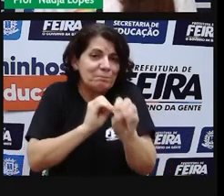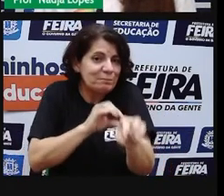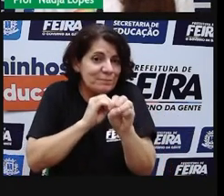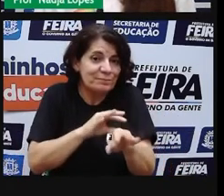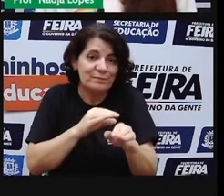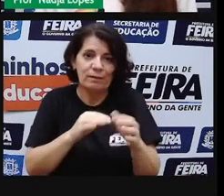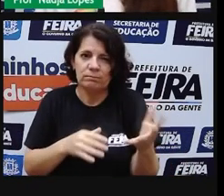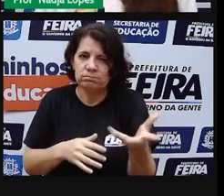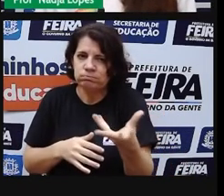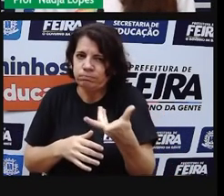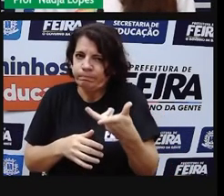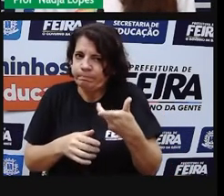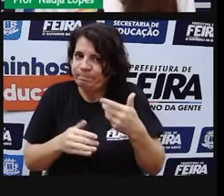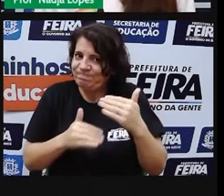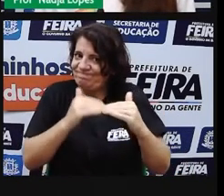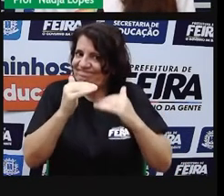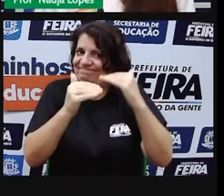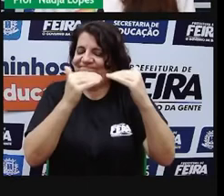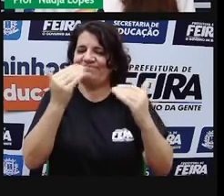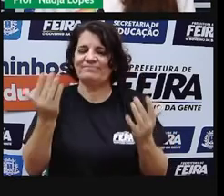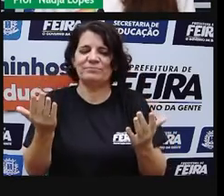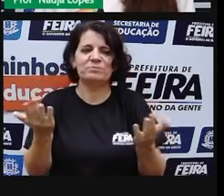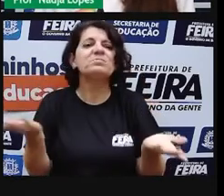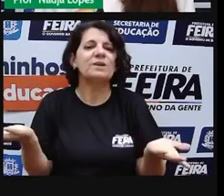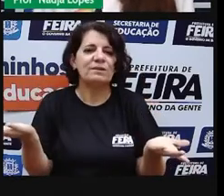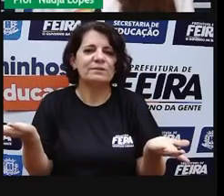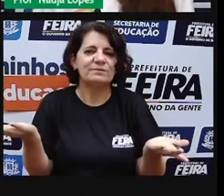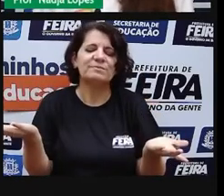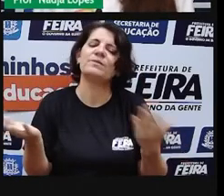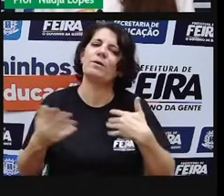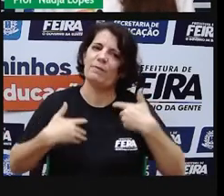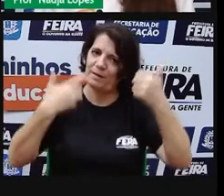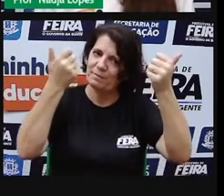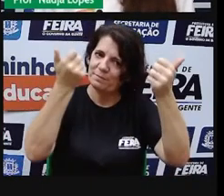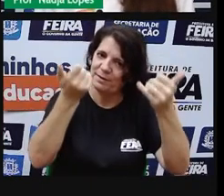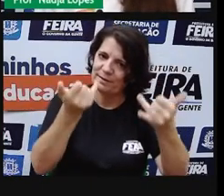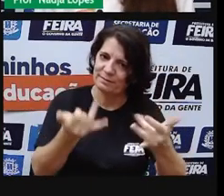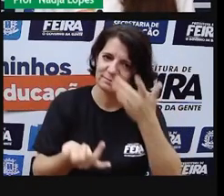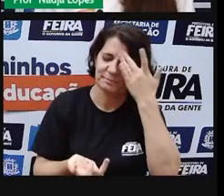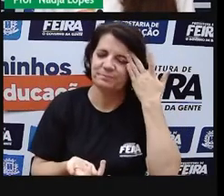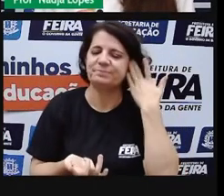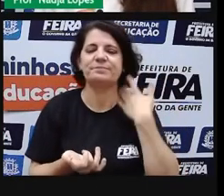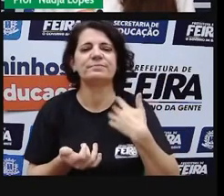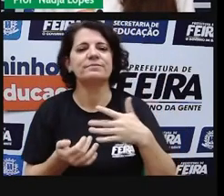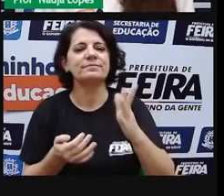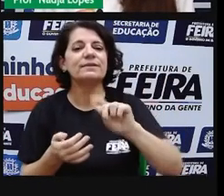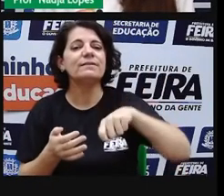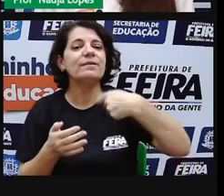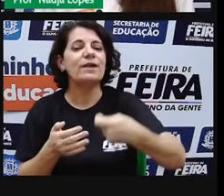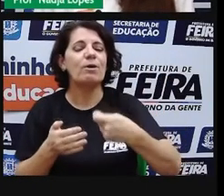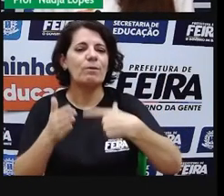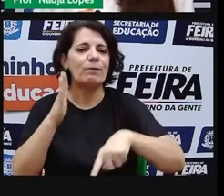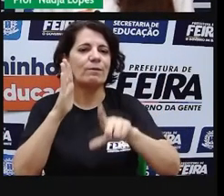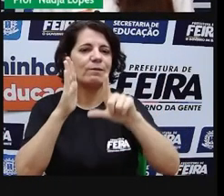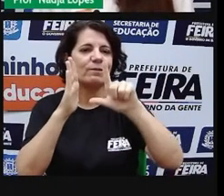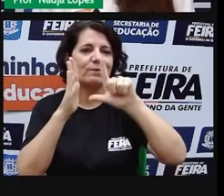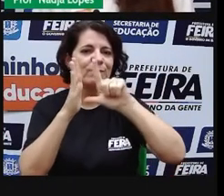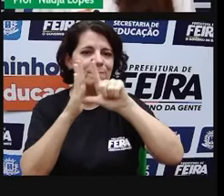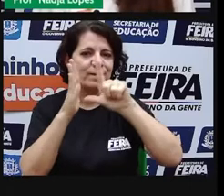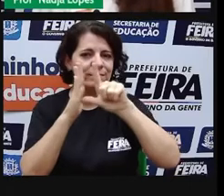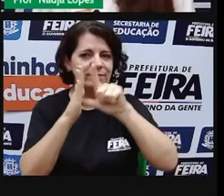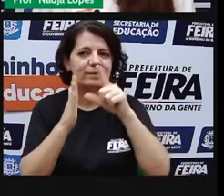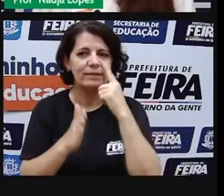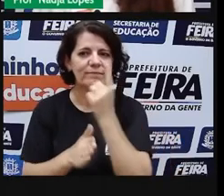até isso, né? Então, vamos falar um pouquinho sobre o comércio de Feira de Santana? A gente tem aí nessa foto,